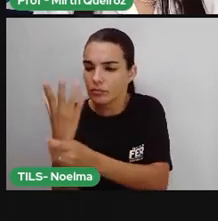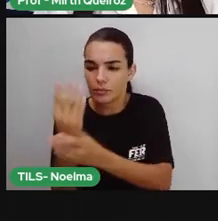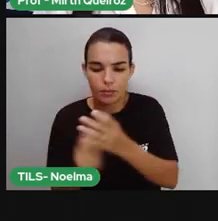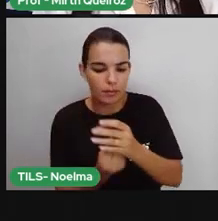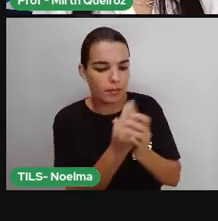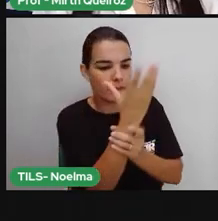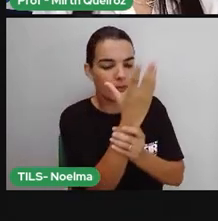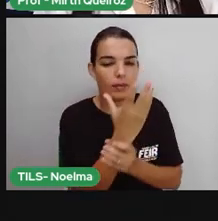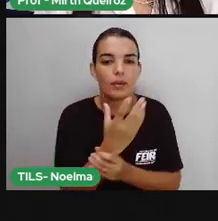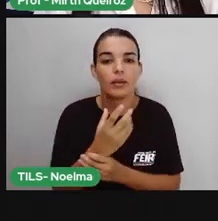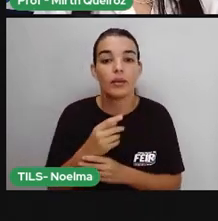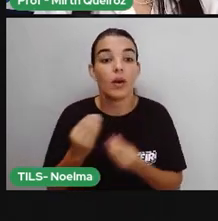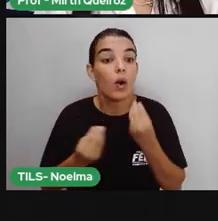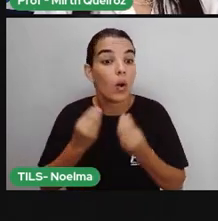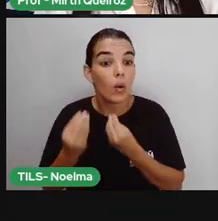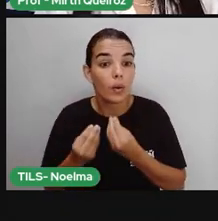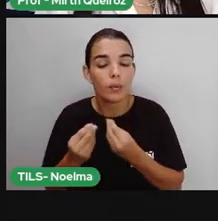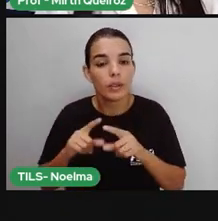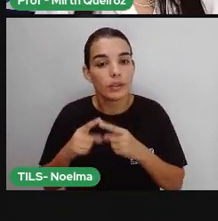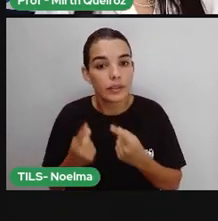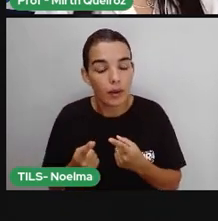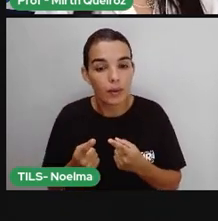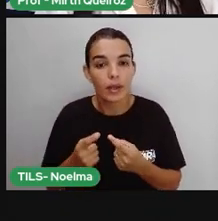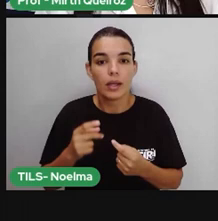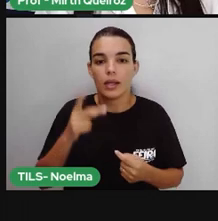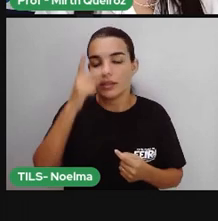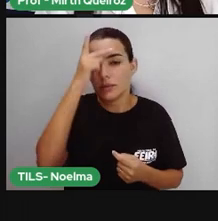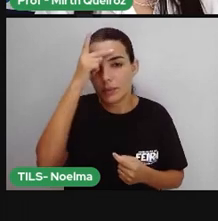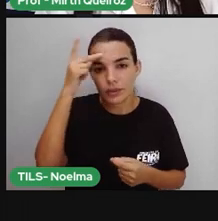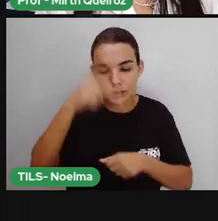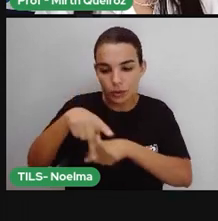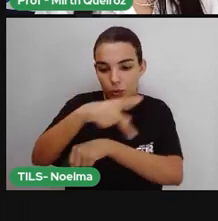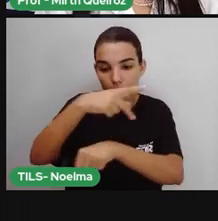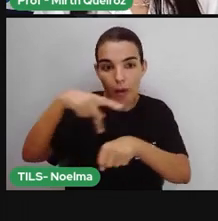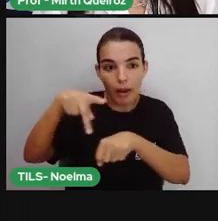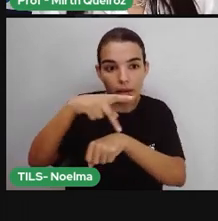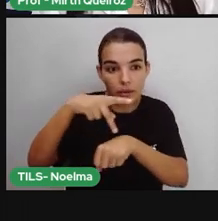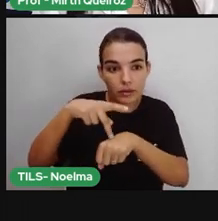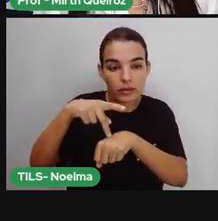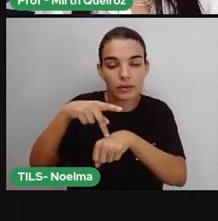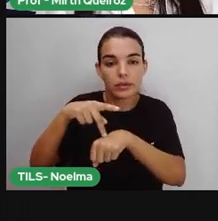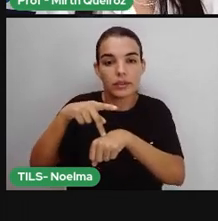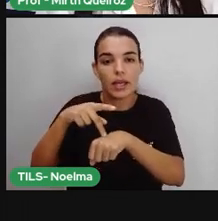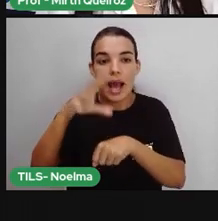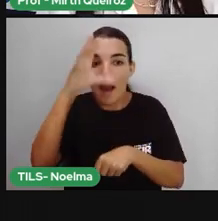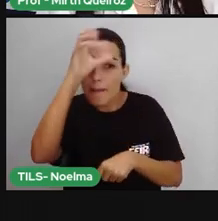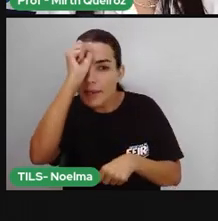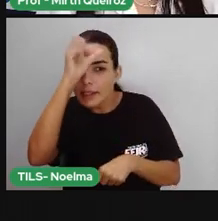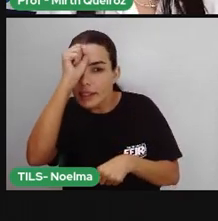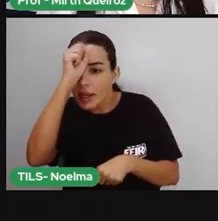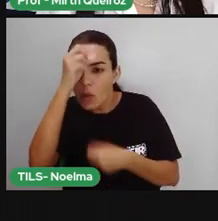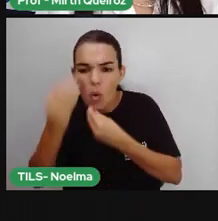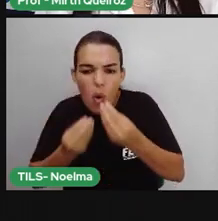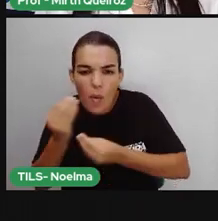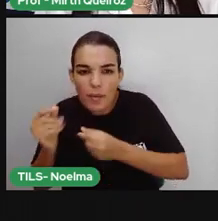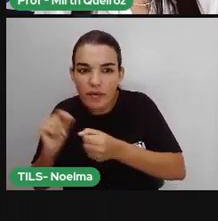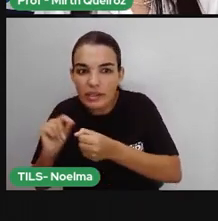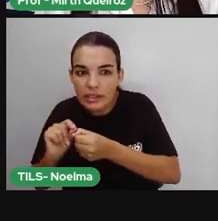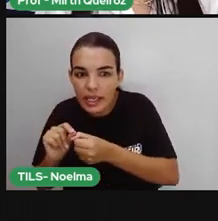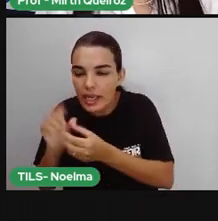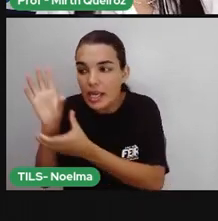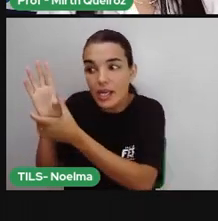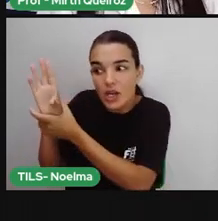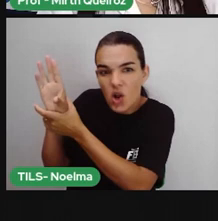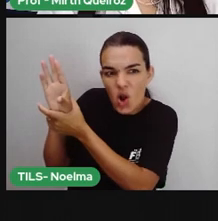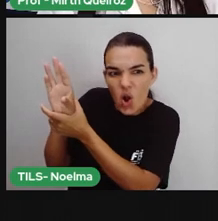E assim por diante. E aí, os holandeses, eles aprenderam, aprenderam a manusear com a terra, né? Para fazer as plantações de cana-de-açúcar,